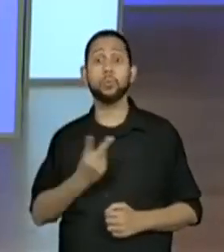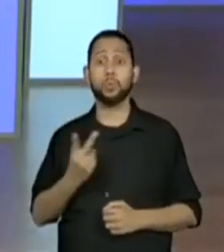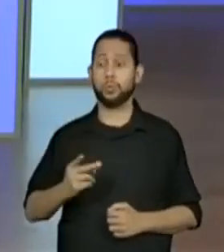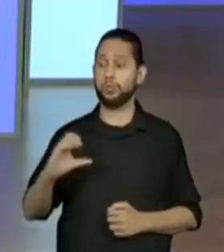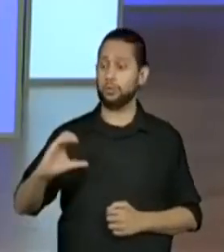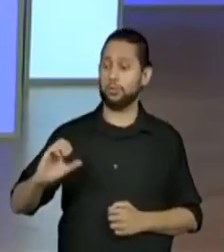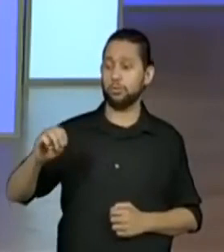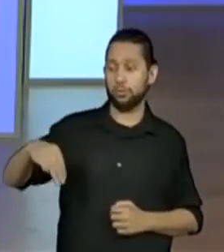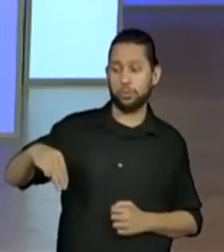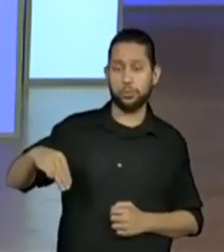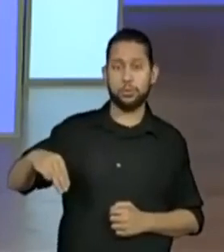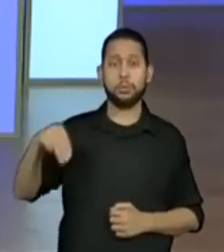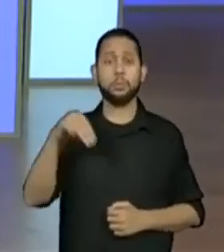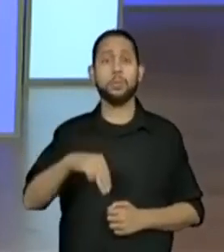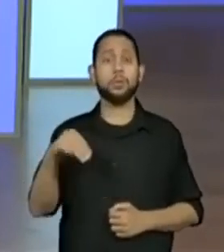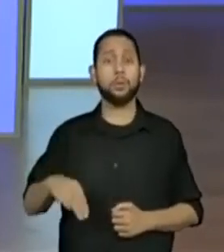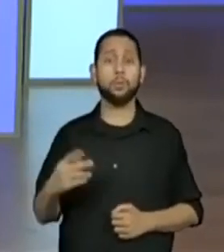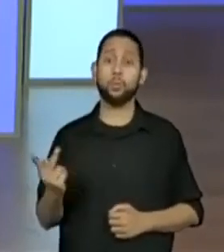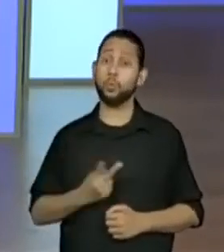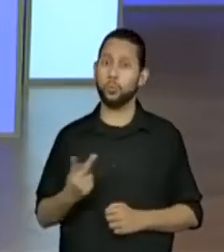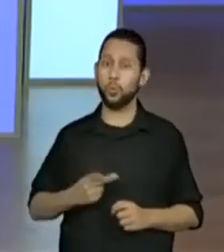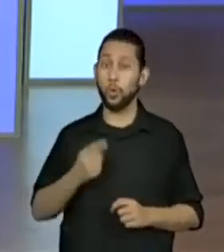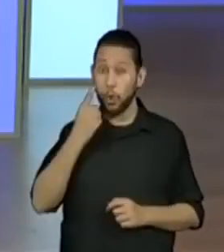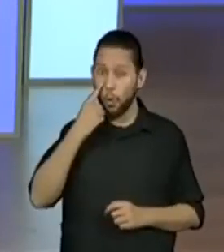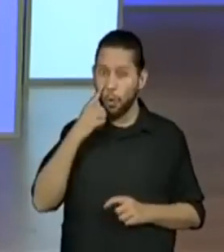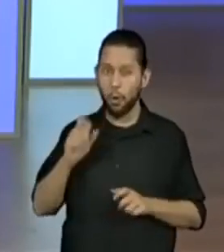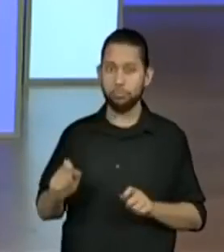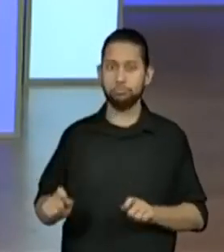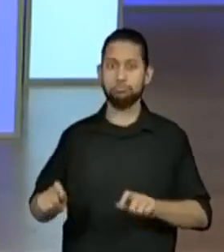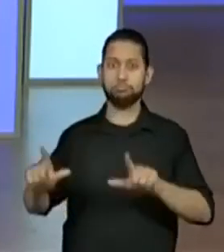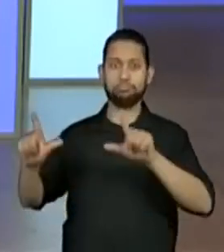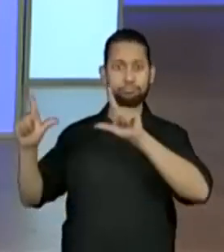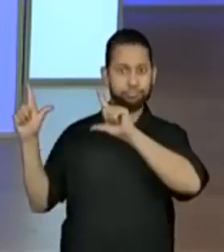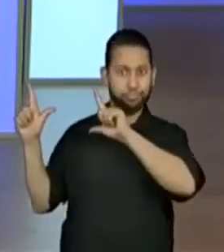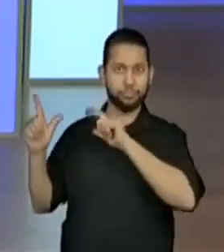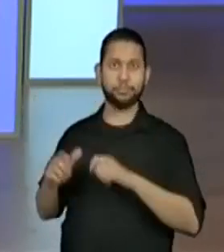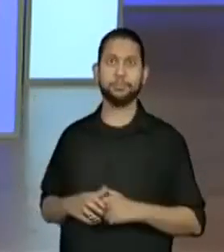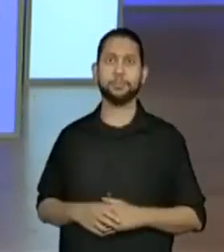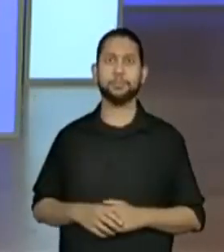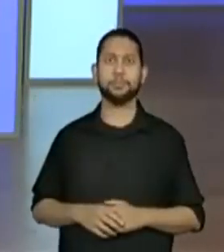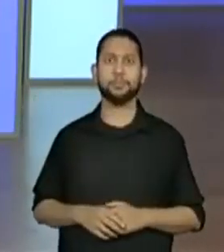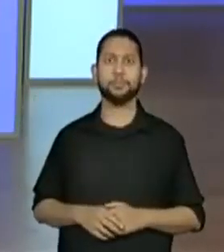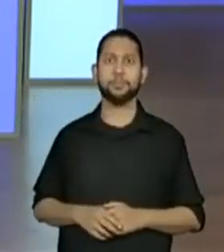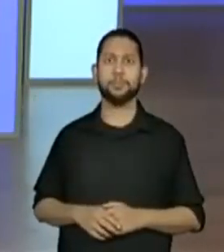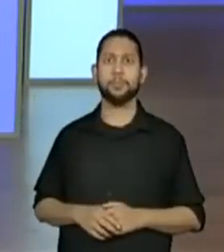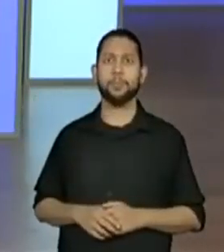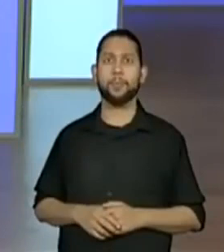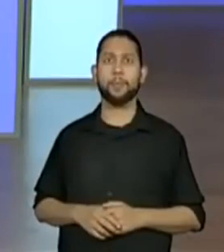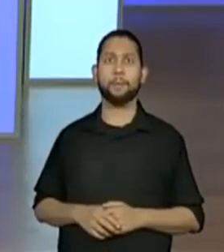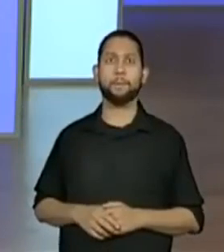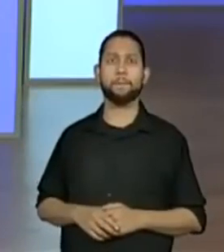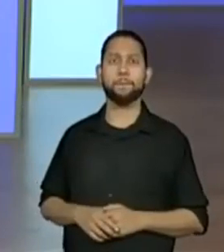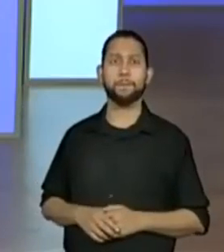para a nossa próxima tela e nossa próxima situação. Observem.